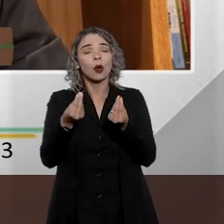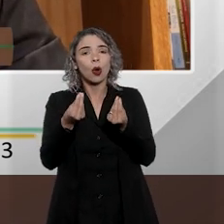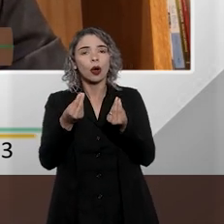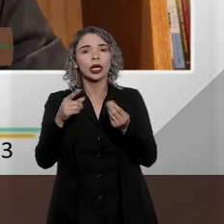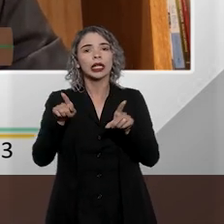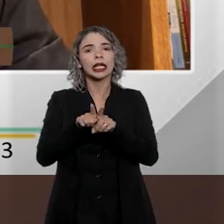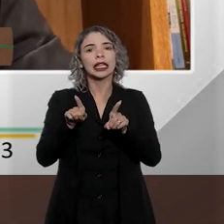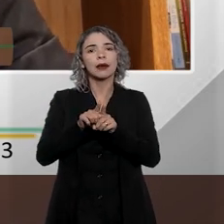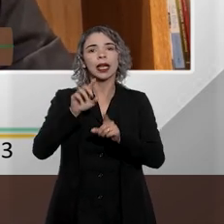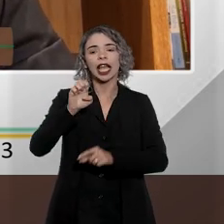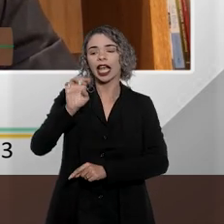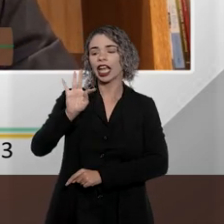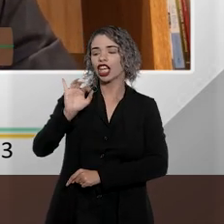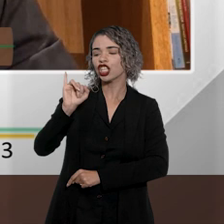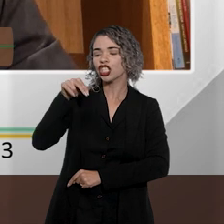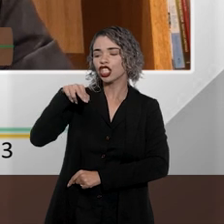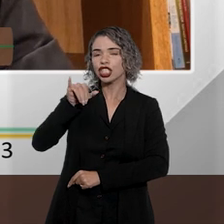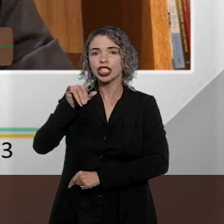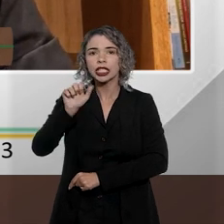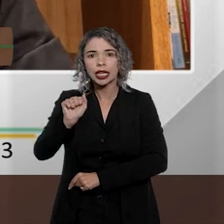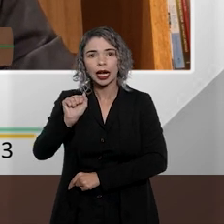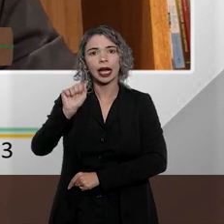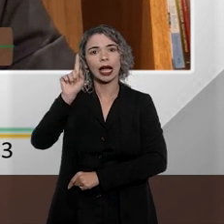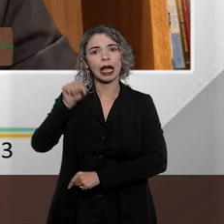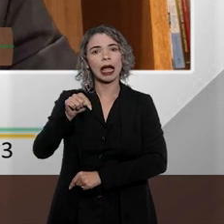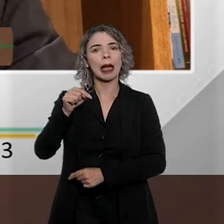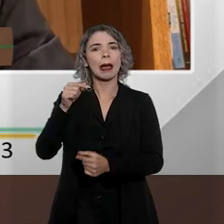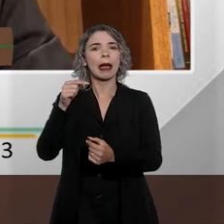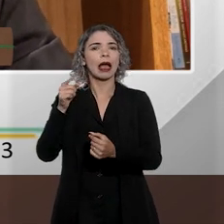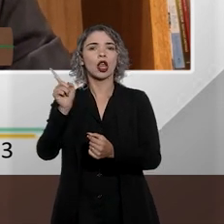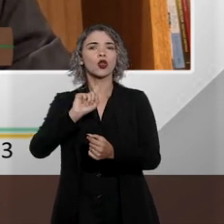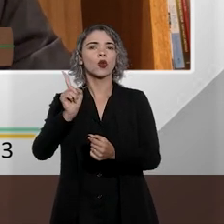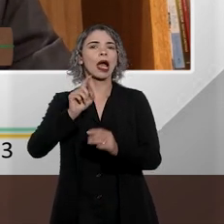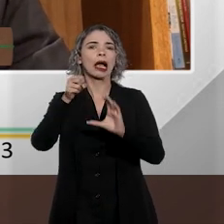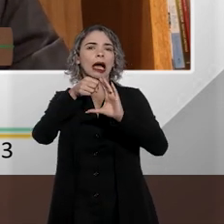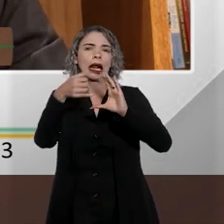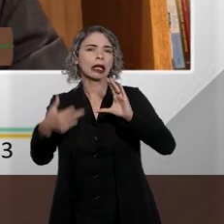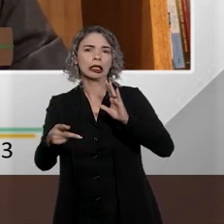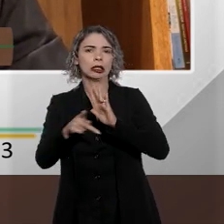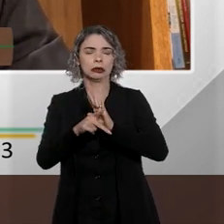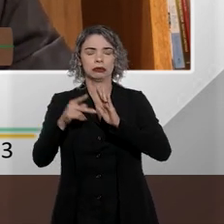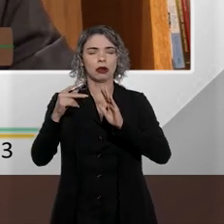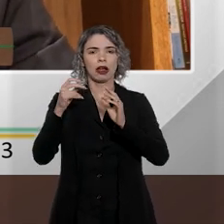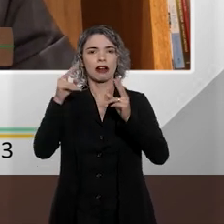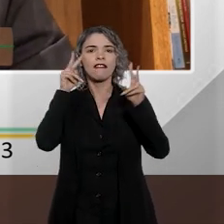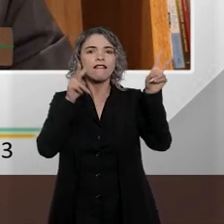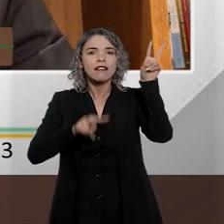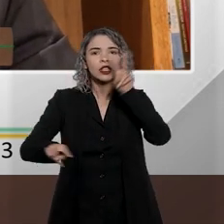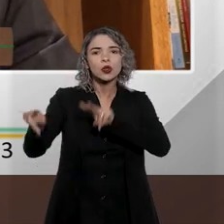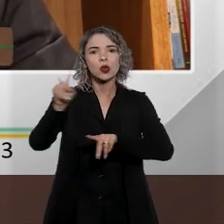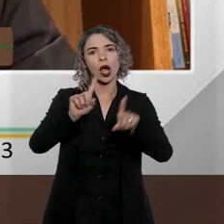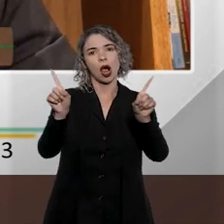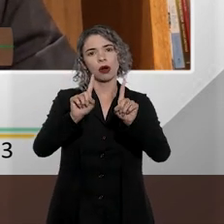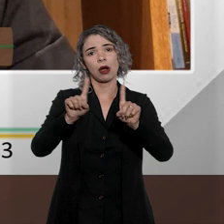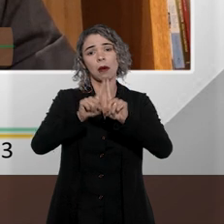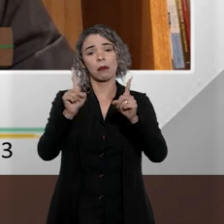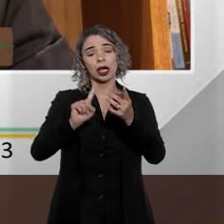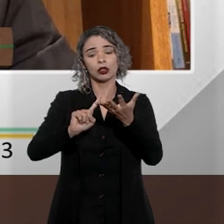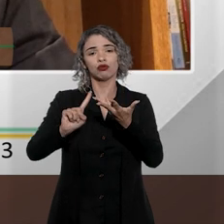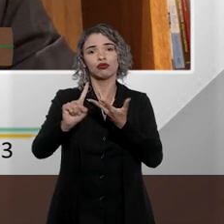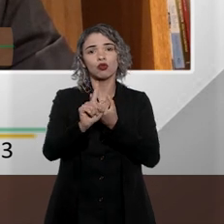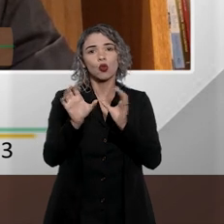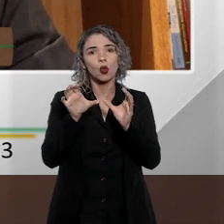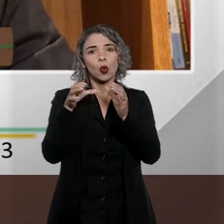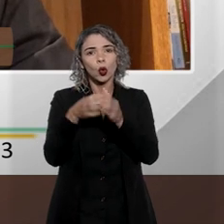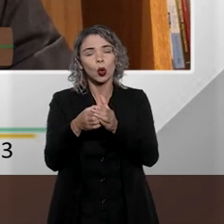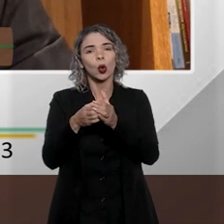etnia, que seria uma concepção um pouco mais ampla, diria respeito não a características fenotípicas, mas sim a um grupo de características